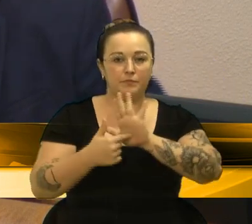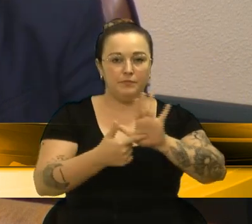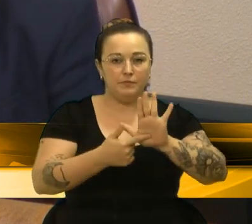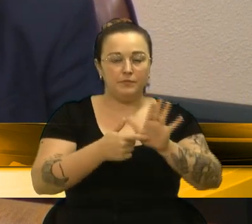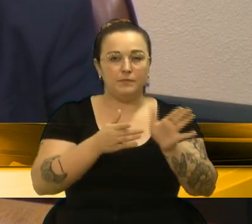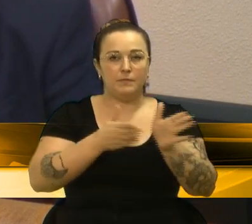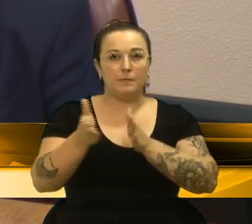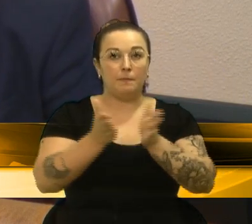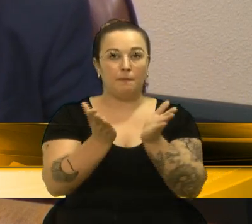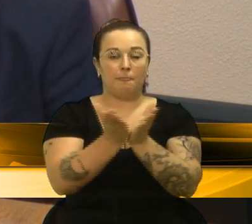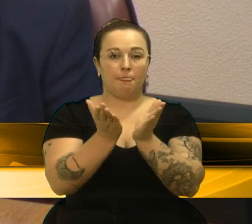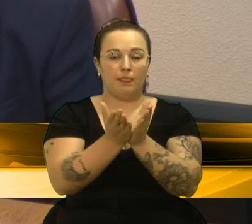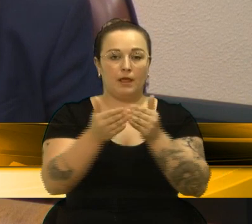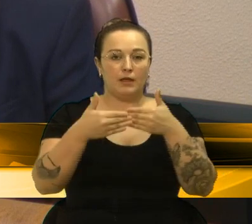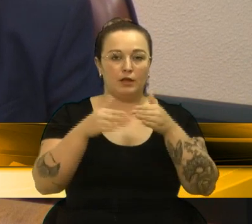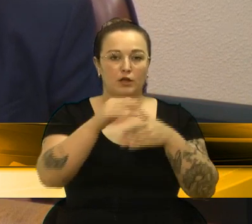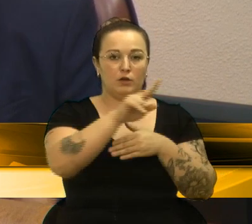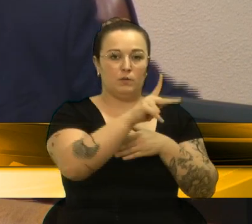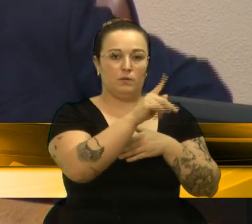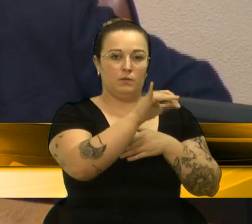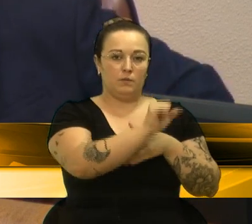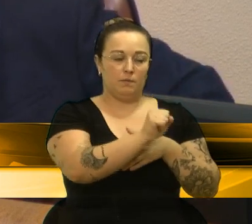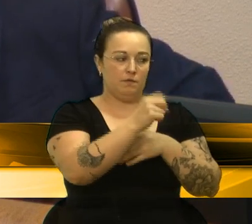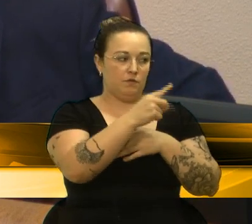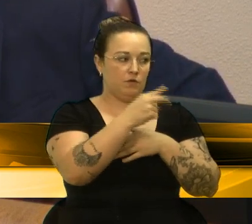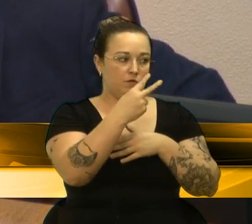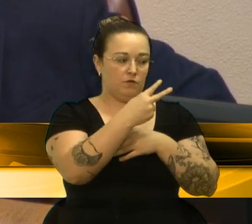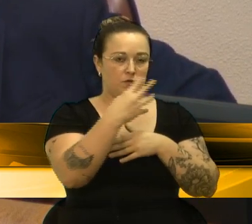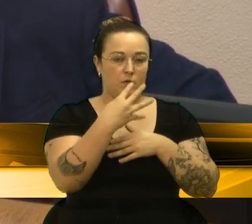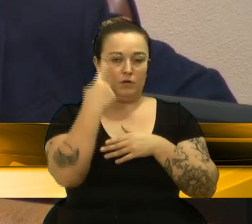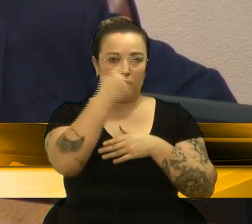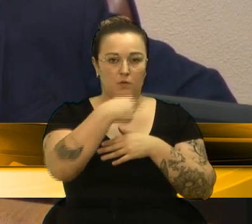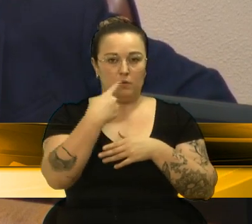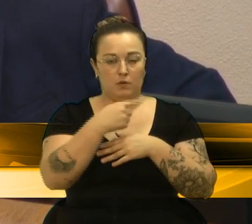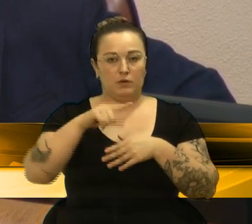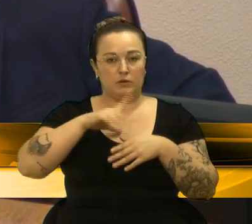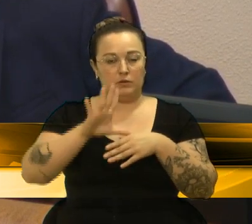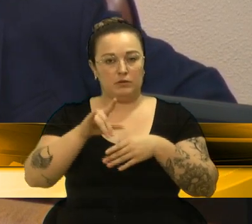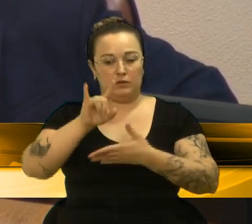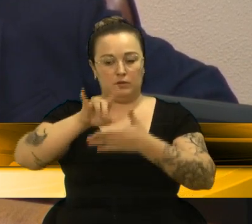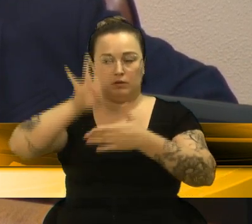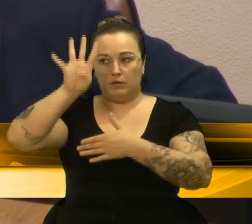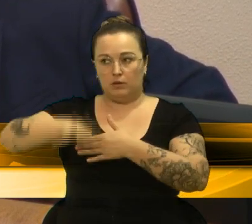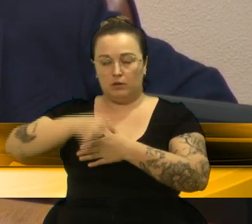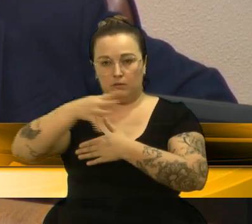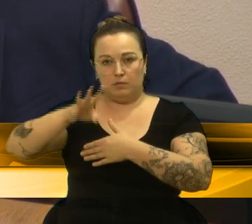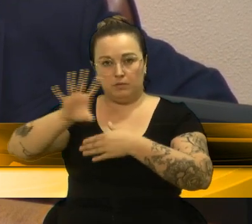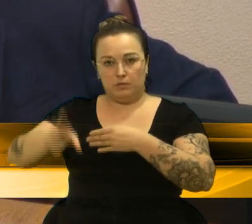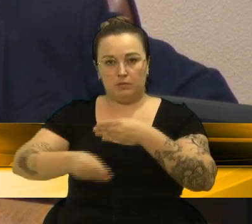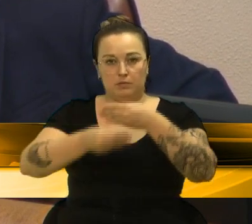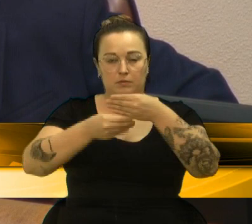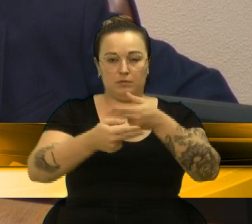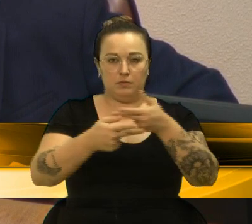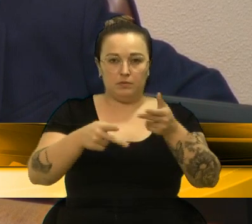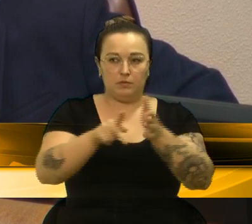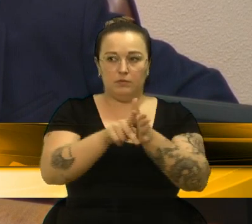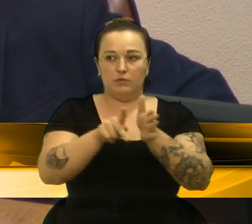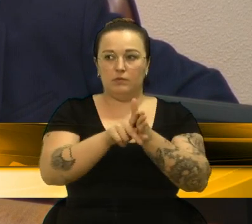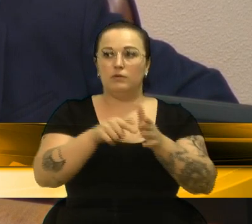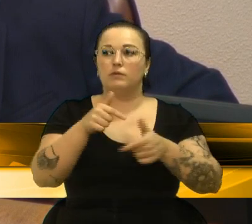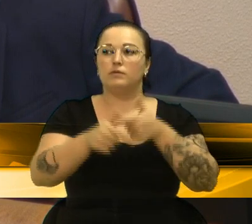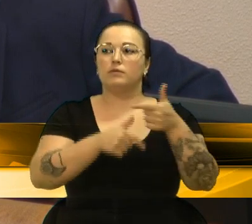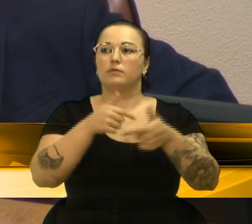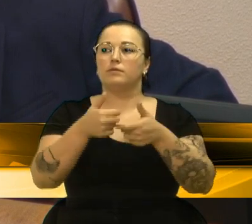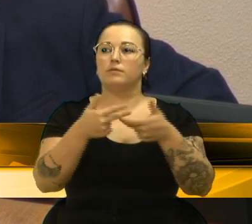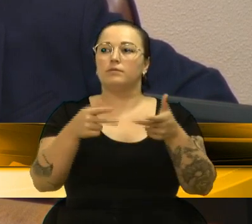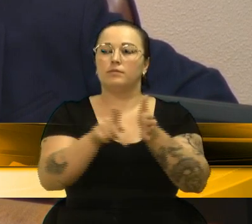financeira para abertura da UPA Central 24 horas, contendo as tabelas do plano de implementação e custeio, dimensionamento e custo de recursos humanos necessários à